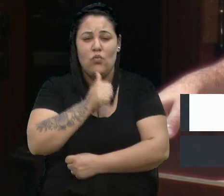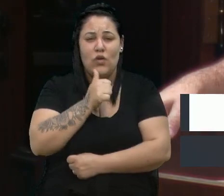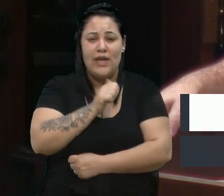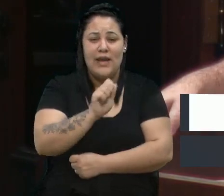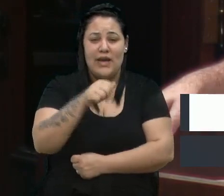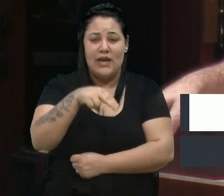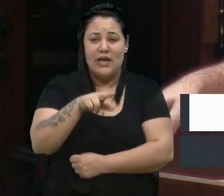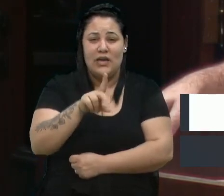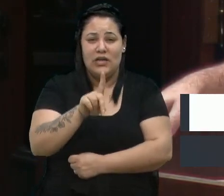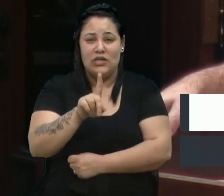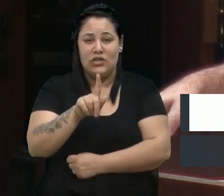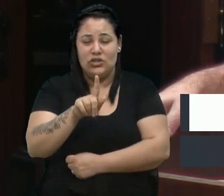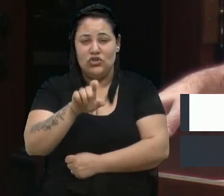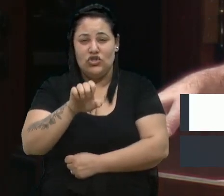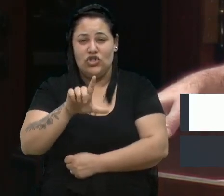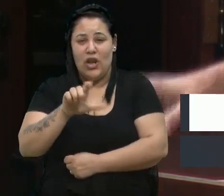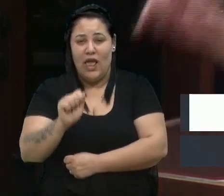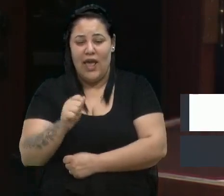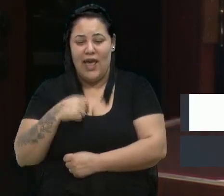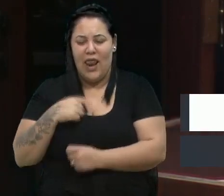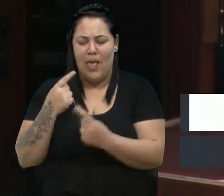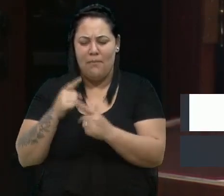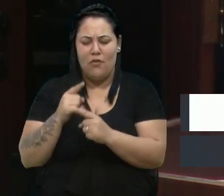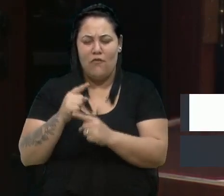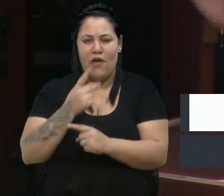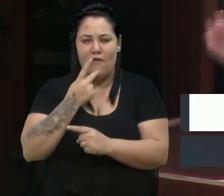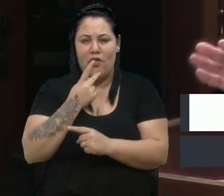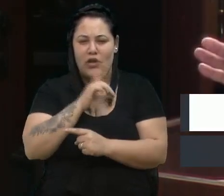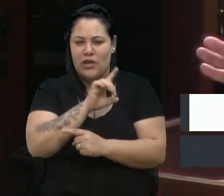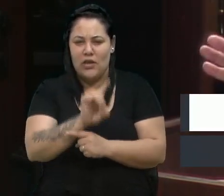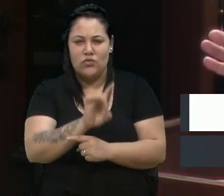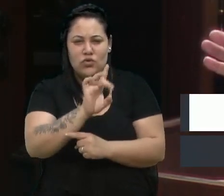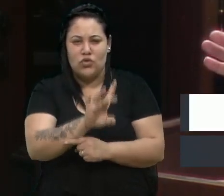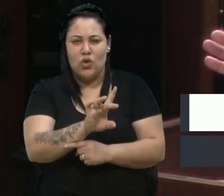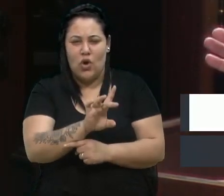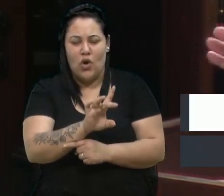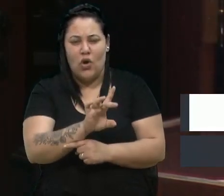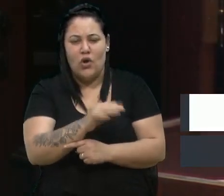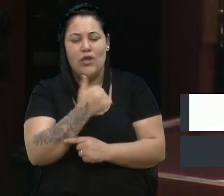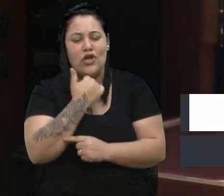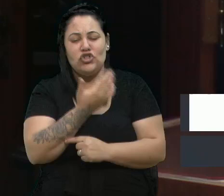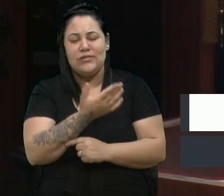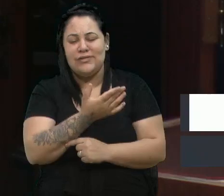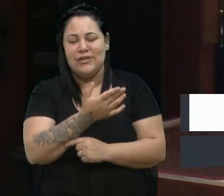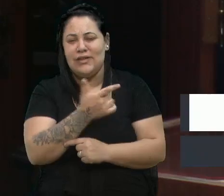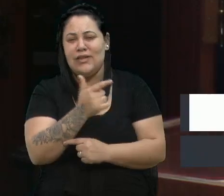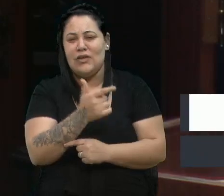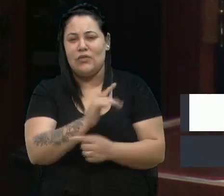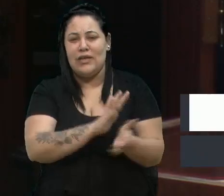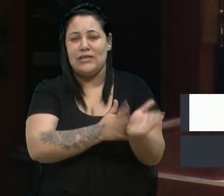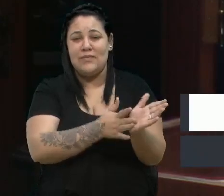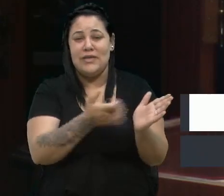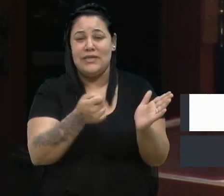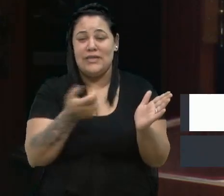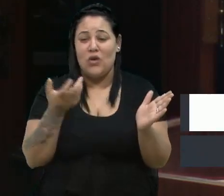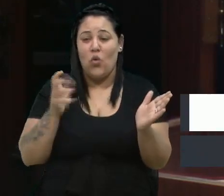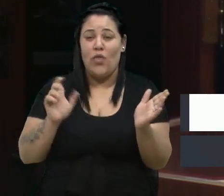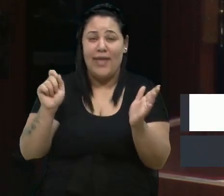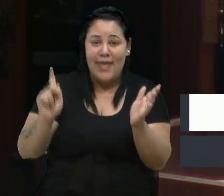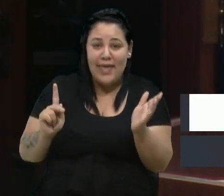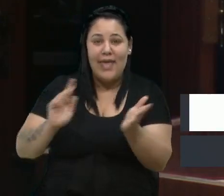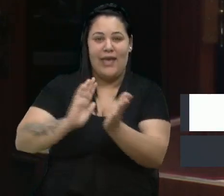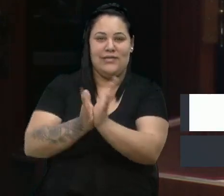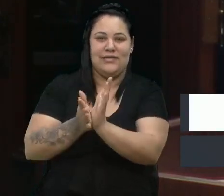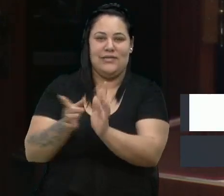nos provoca e diz que não nos basta não ser racista. É preciso ser antirracista. Não ser